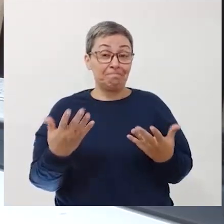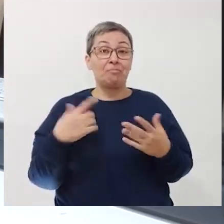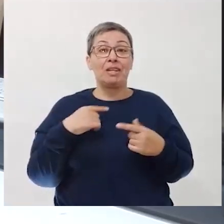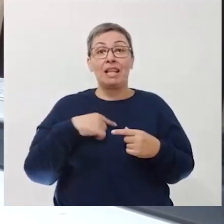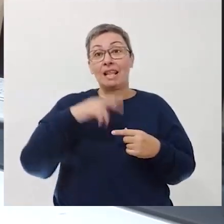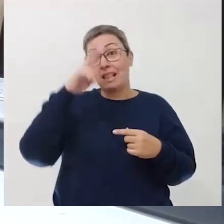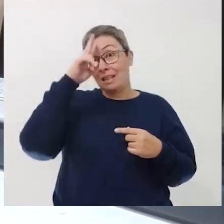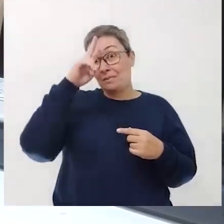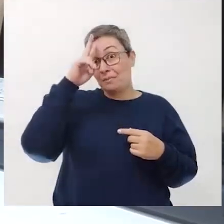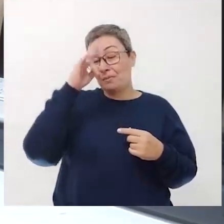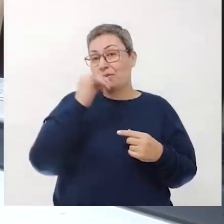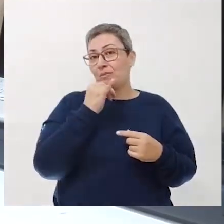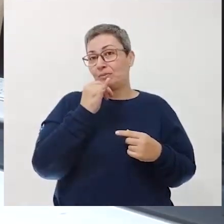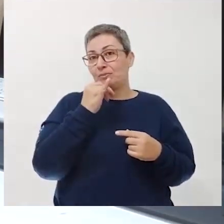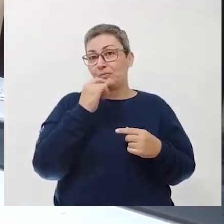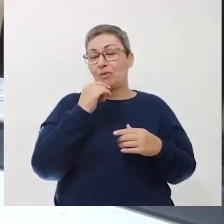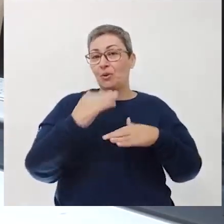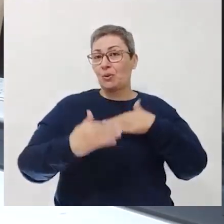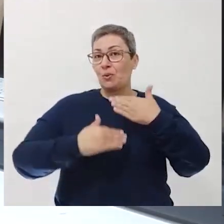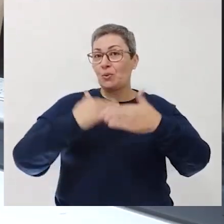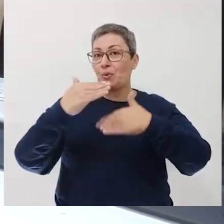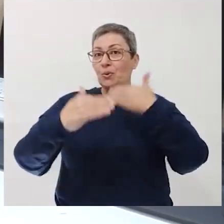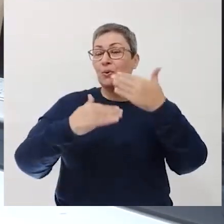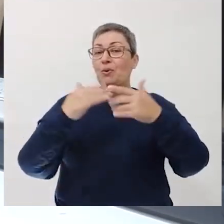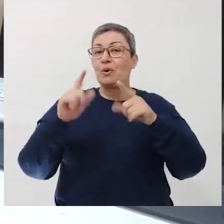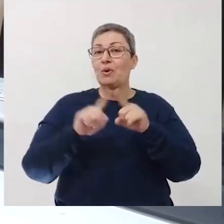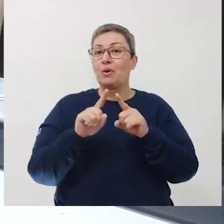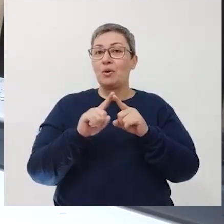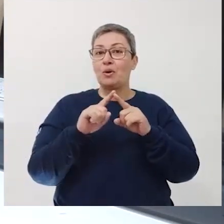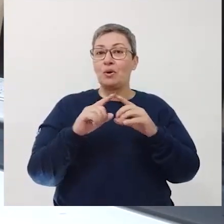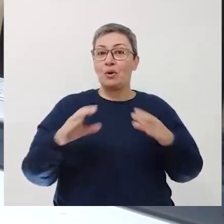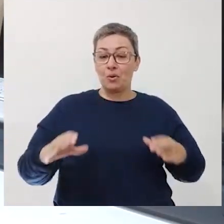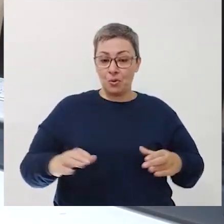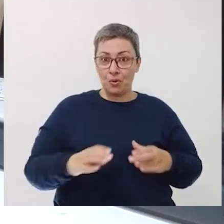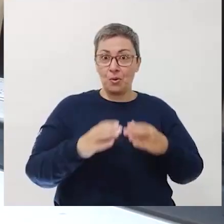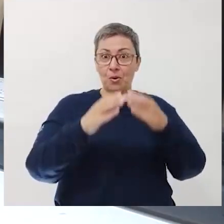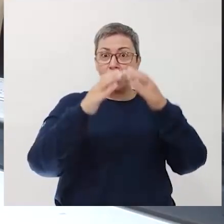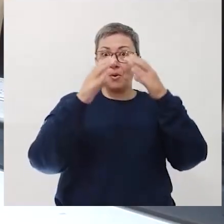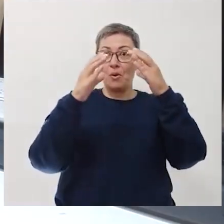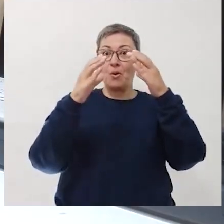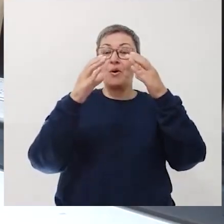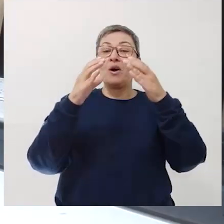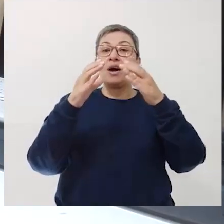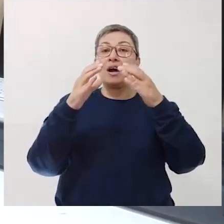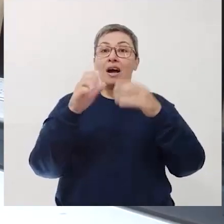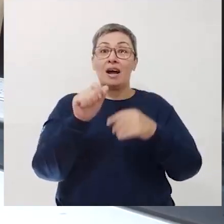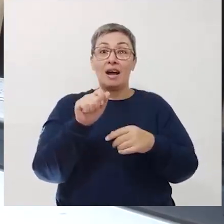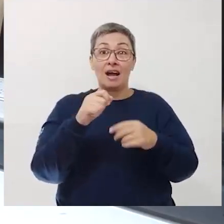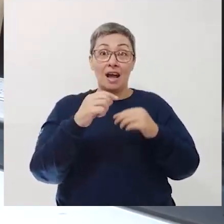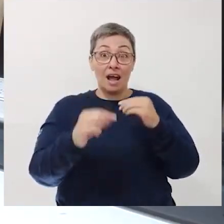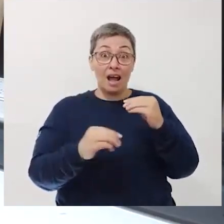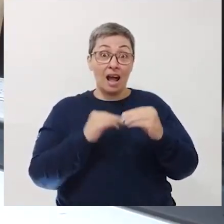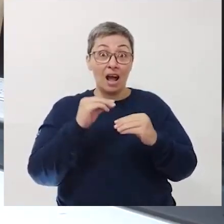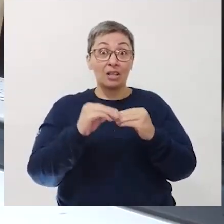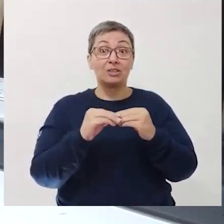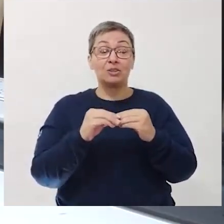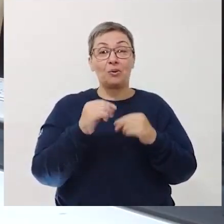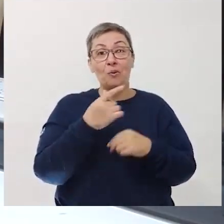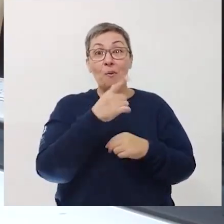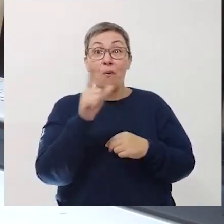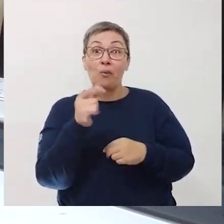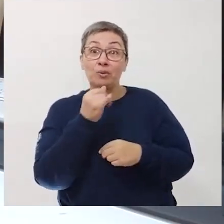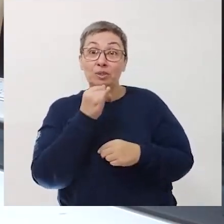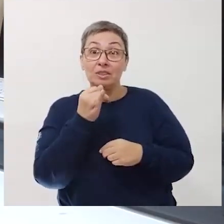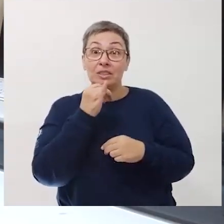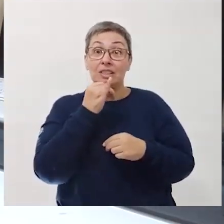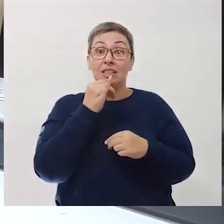Foi lembrado, por exemplo, no desenvolvimento das usinas atômicas. Outro